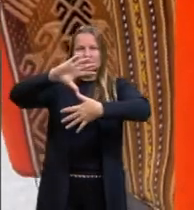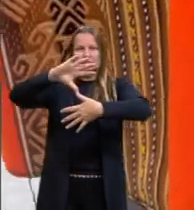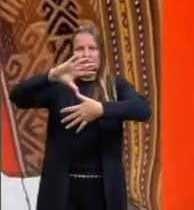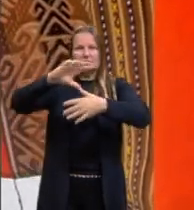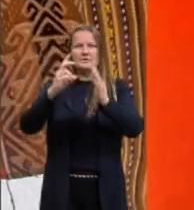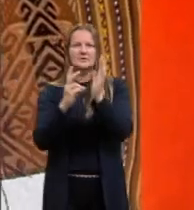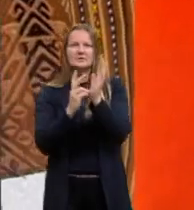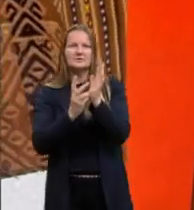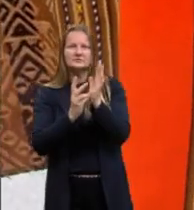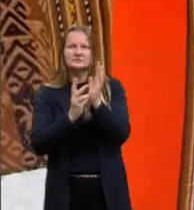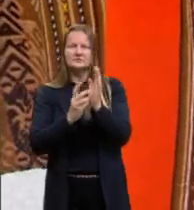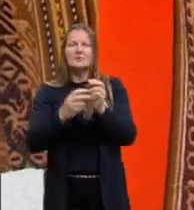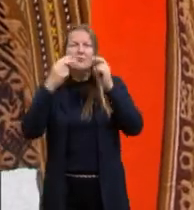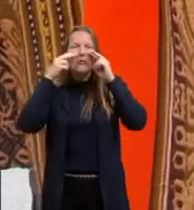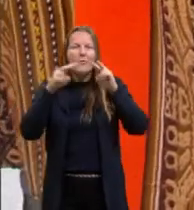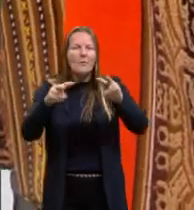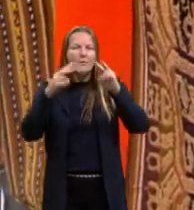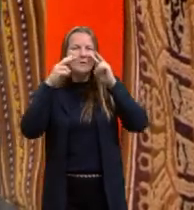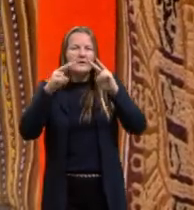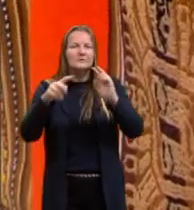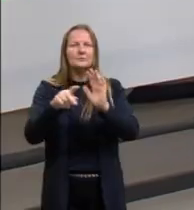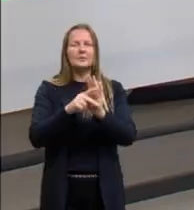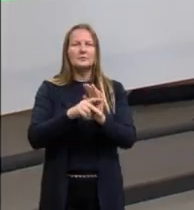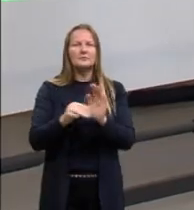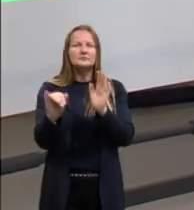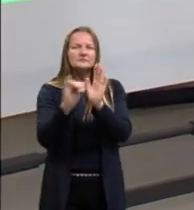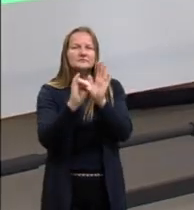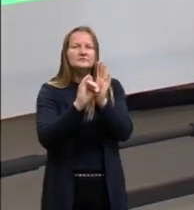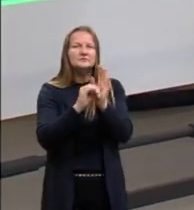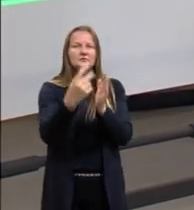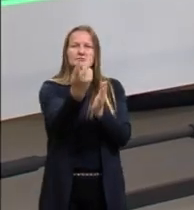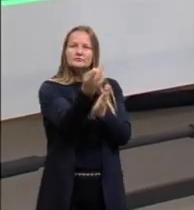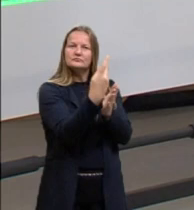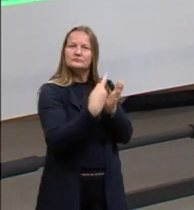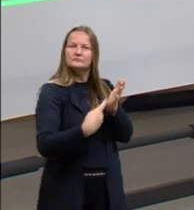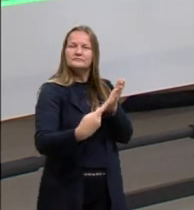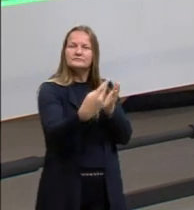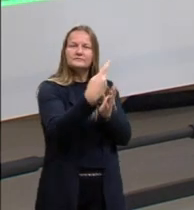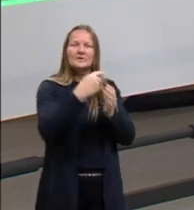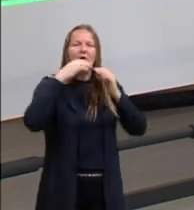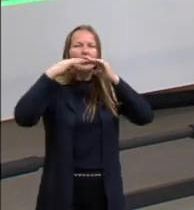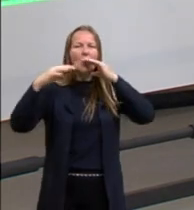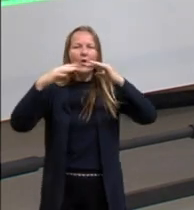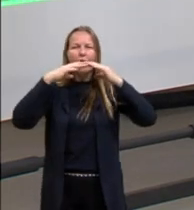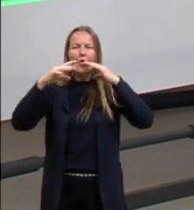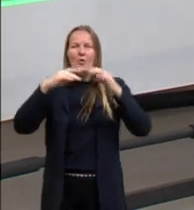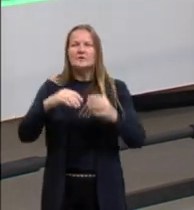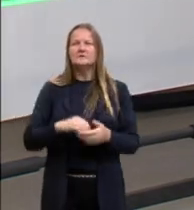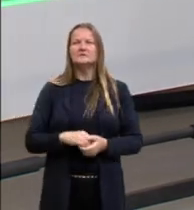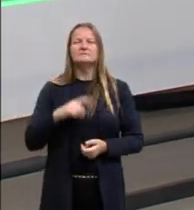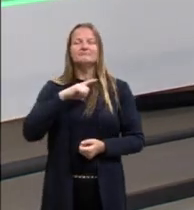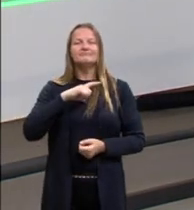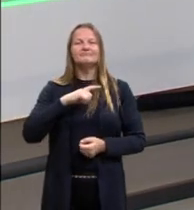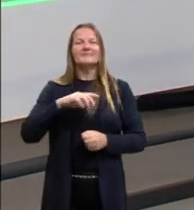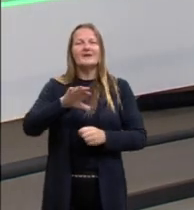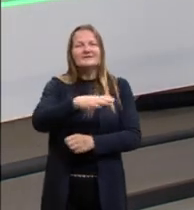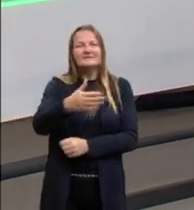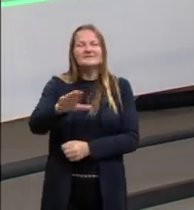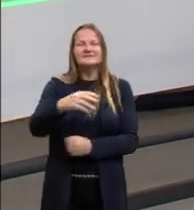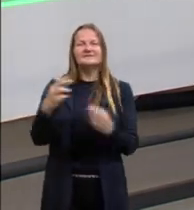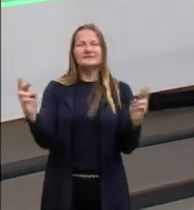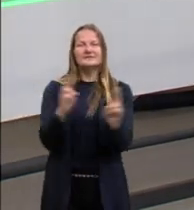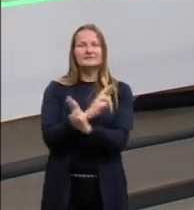indígena, olhando para ela, identificando os grafismos, as cores. Esses grafismos, normalmente, eles estão